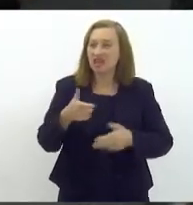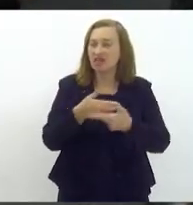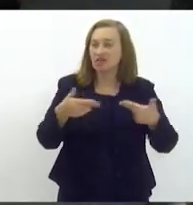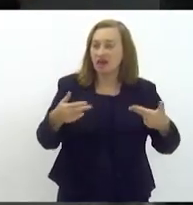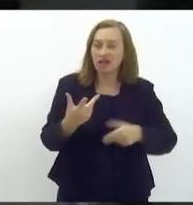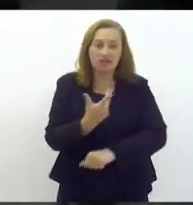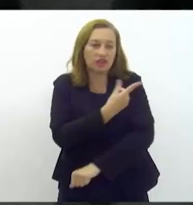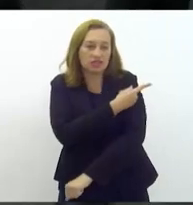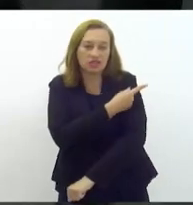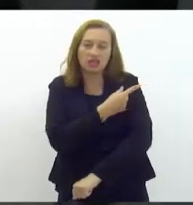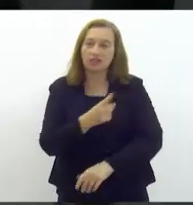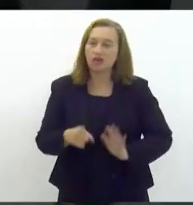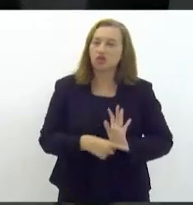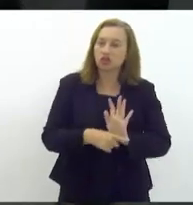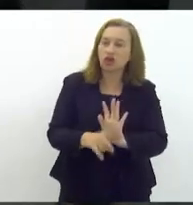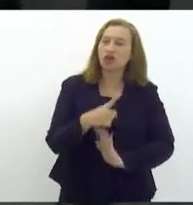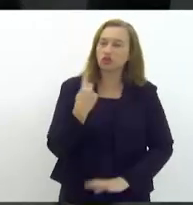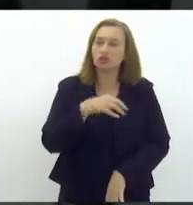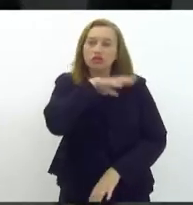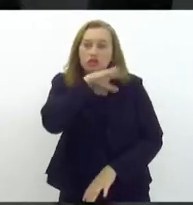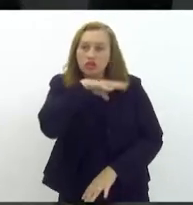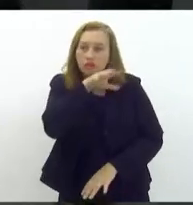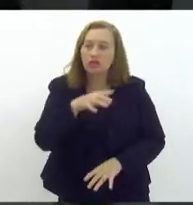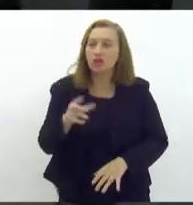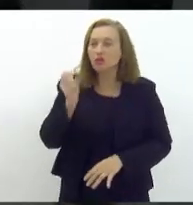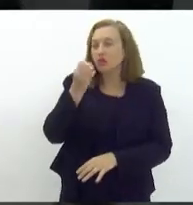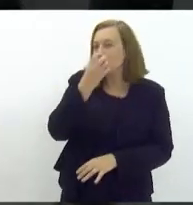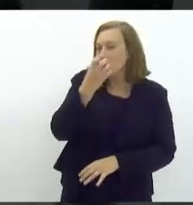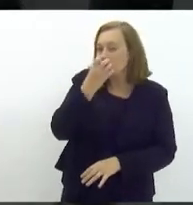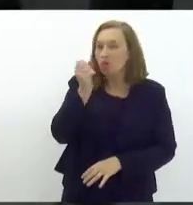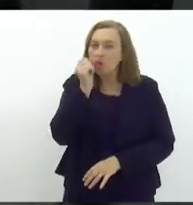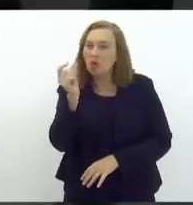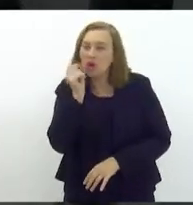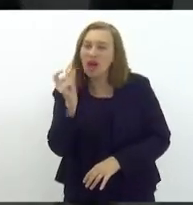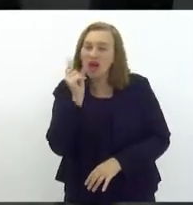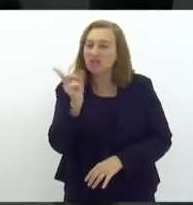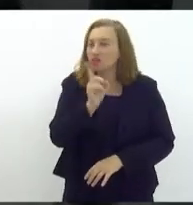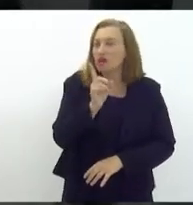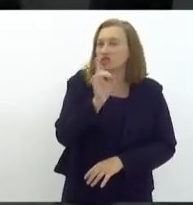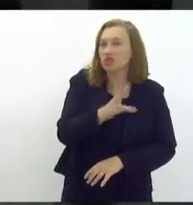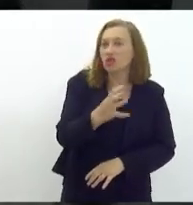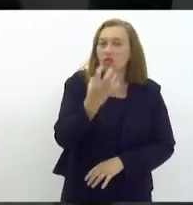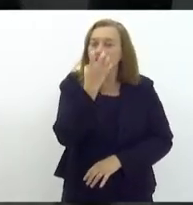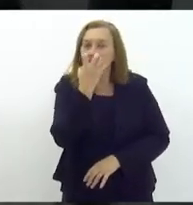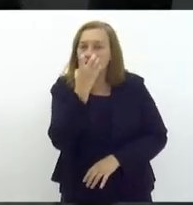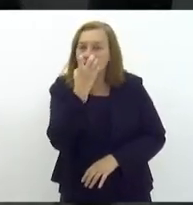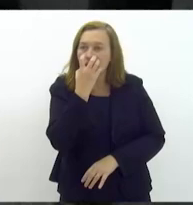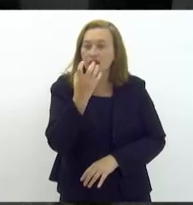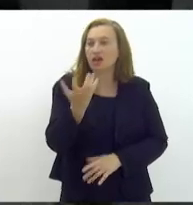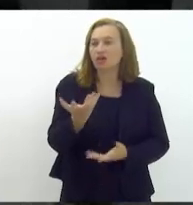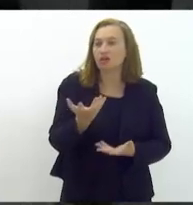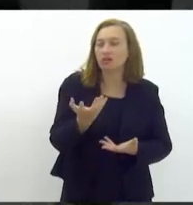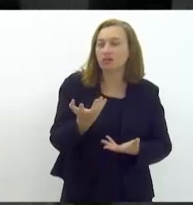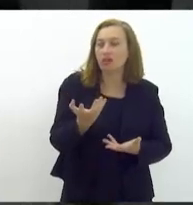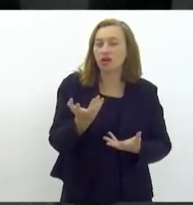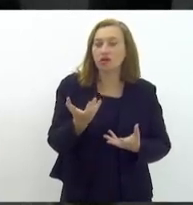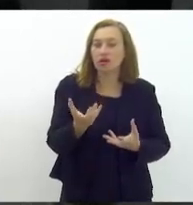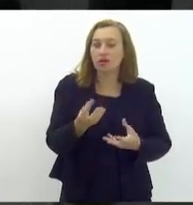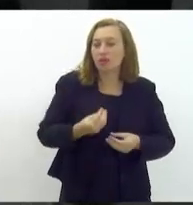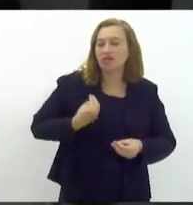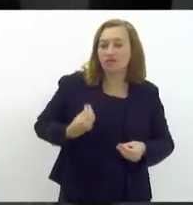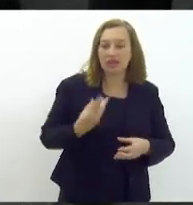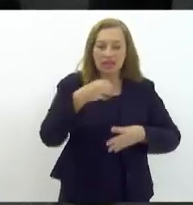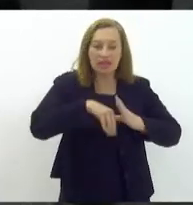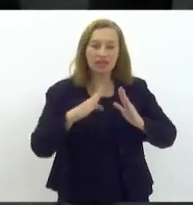nossos animais. O animal hoje, o cão e o gato, não é somente um animal doméstico. Então, ele tem as suas necessidades